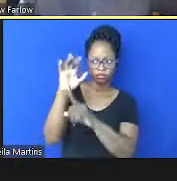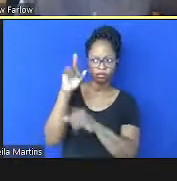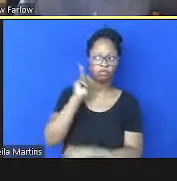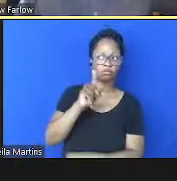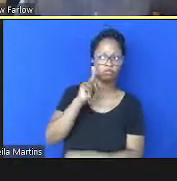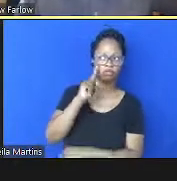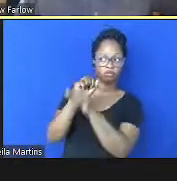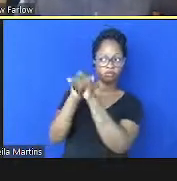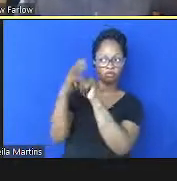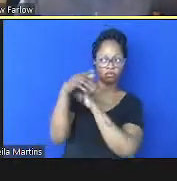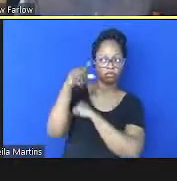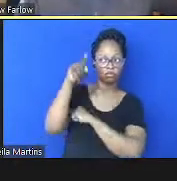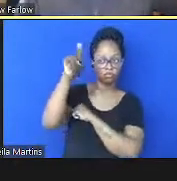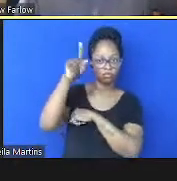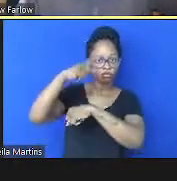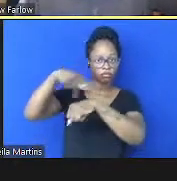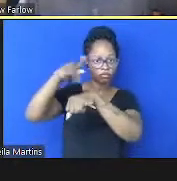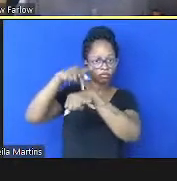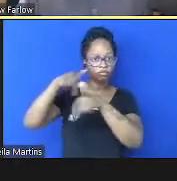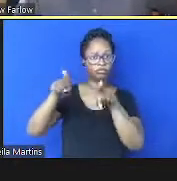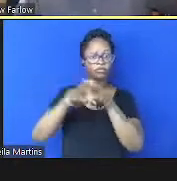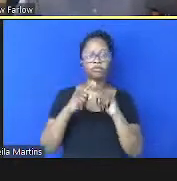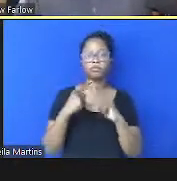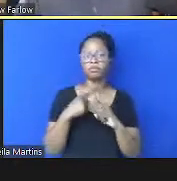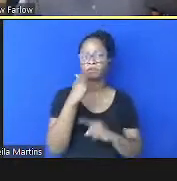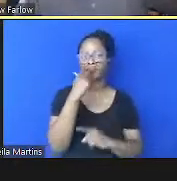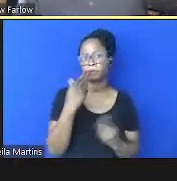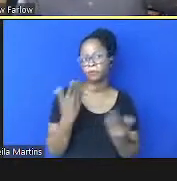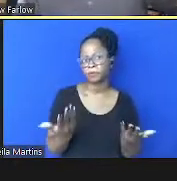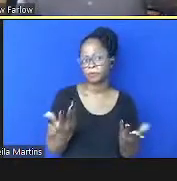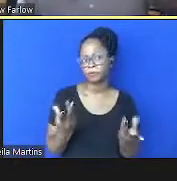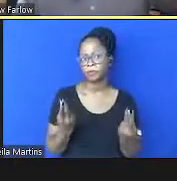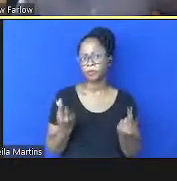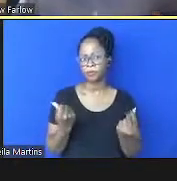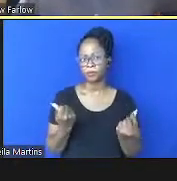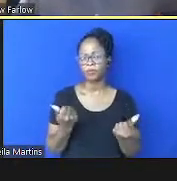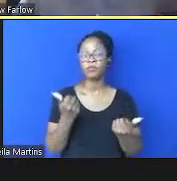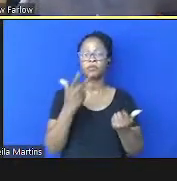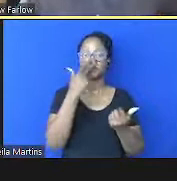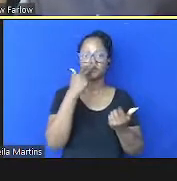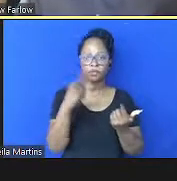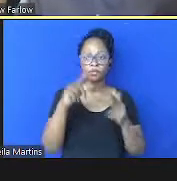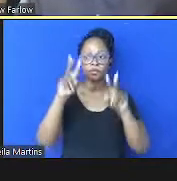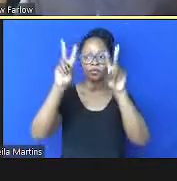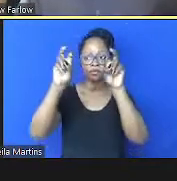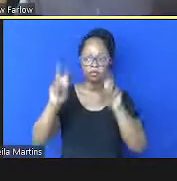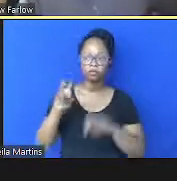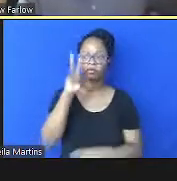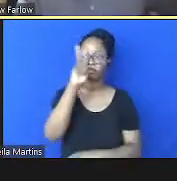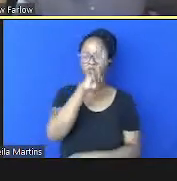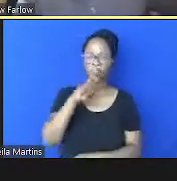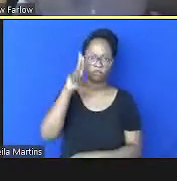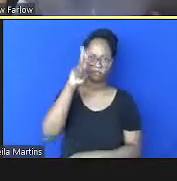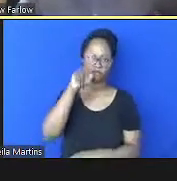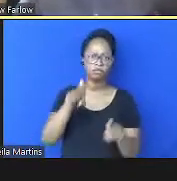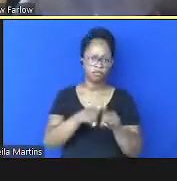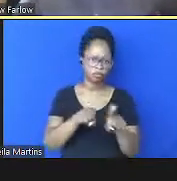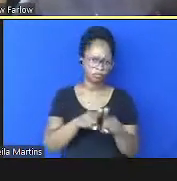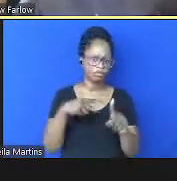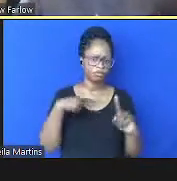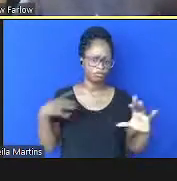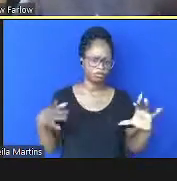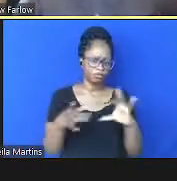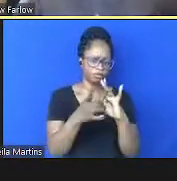-19 em termos de questões raciais então basicamente você